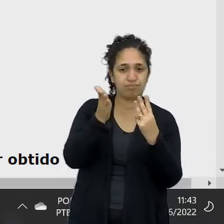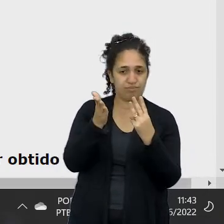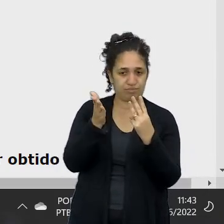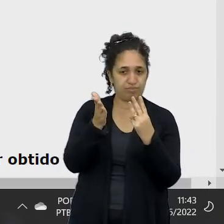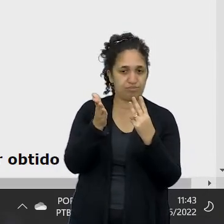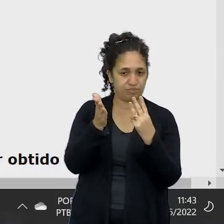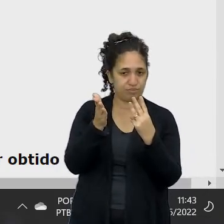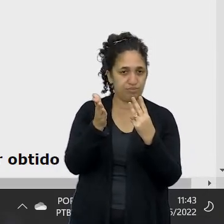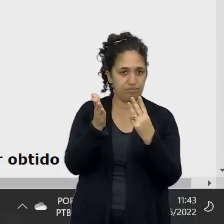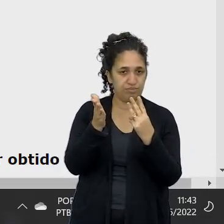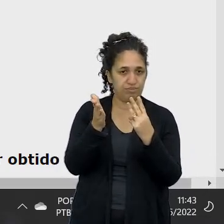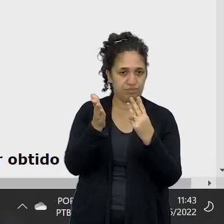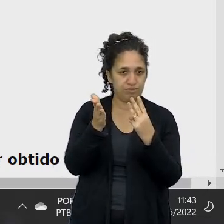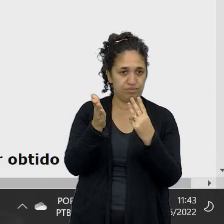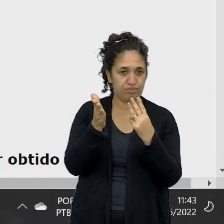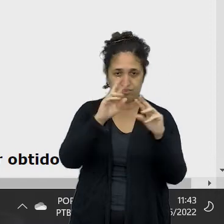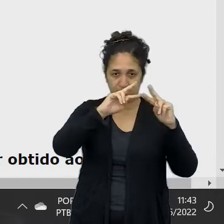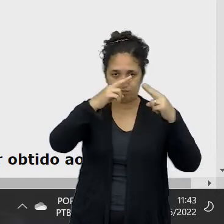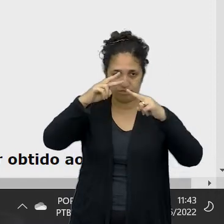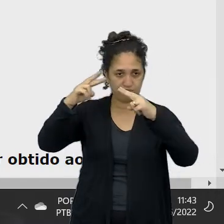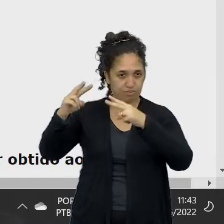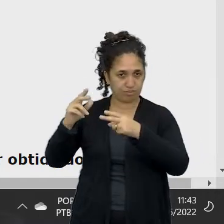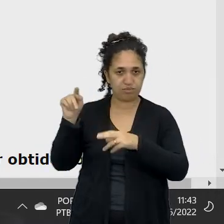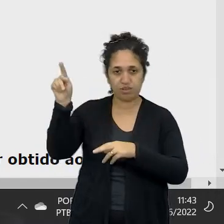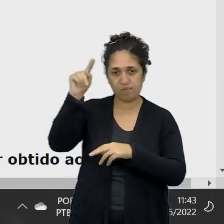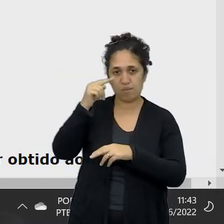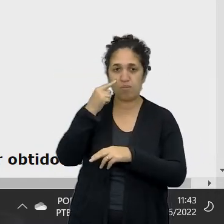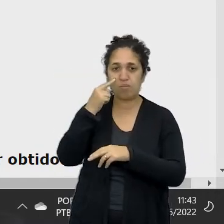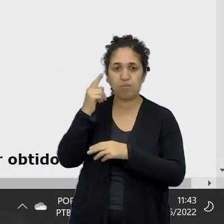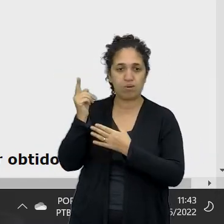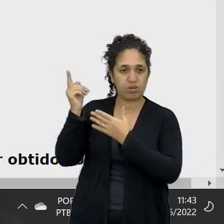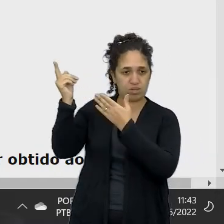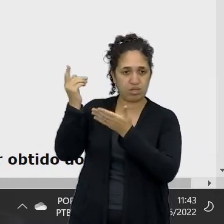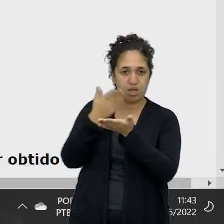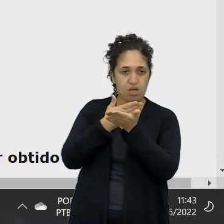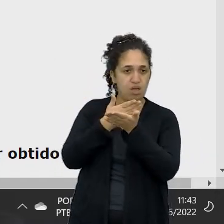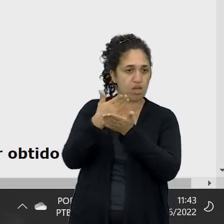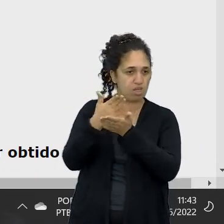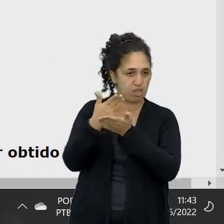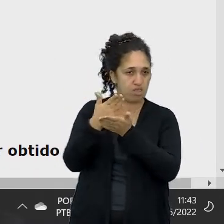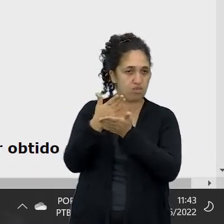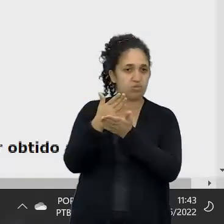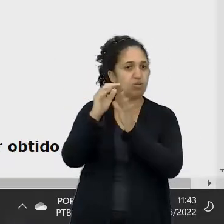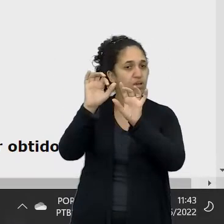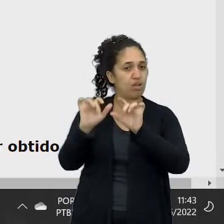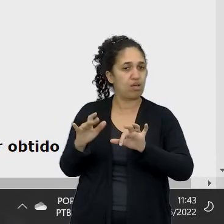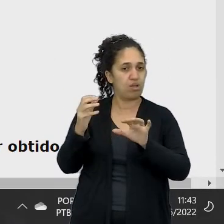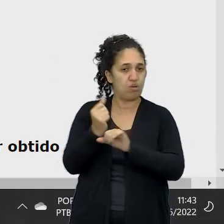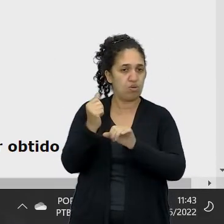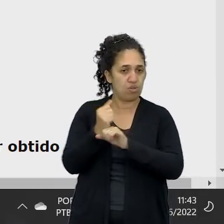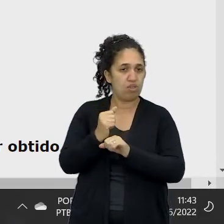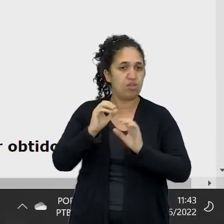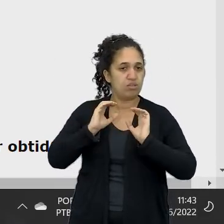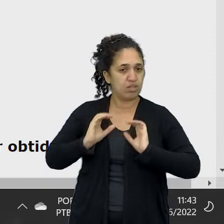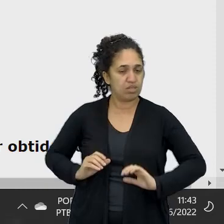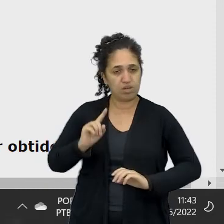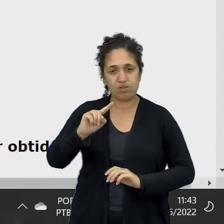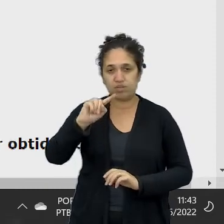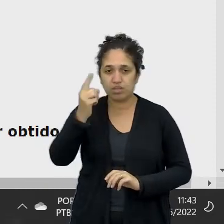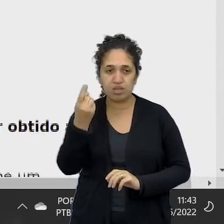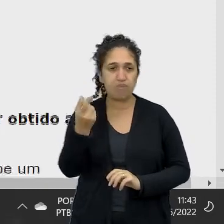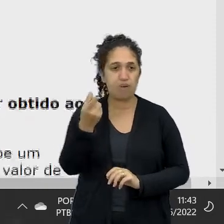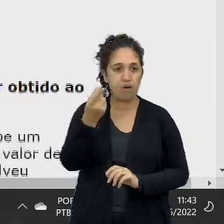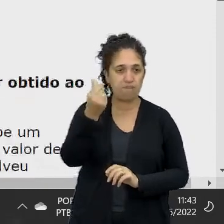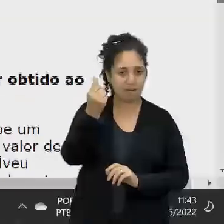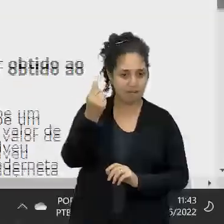esses três linkzinhos que estão aqui apresentando o início, calculadora do cidadão e o valor futuro do capital, que é esse que